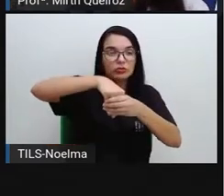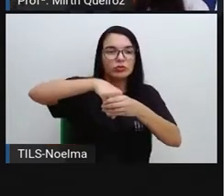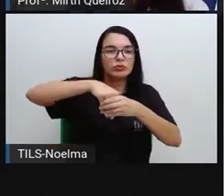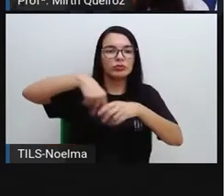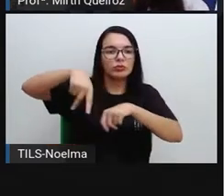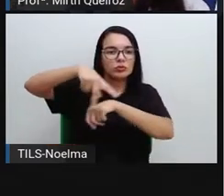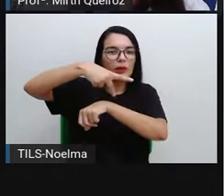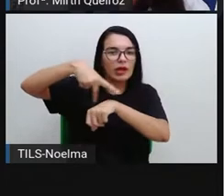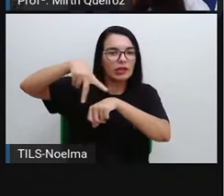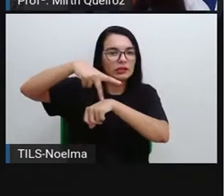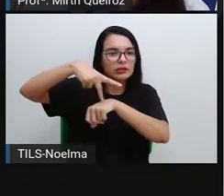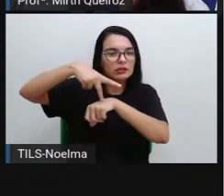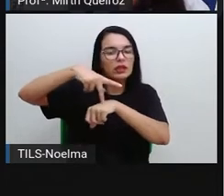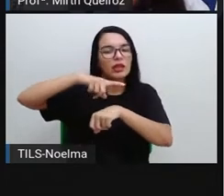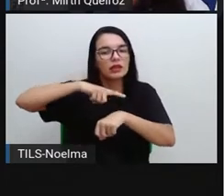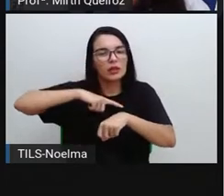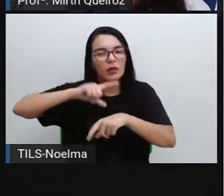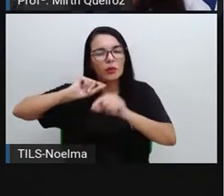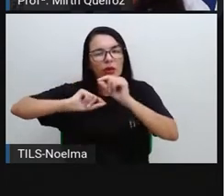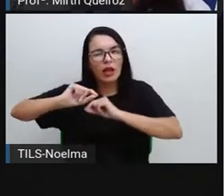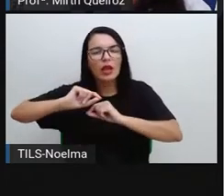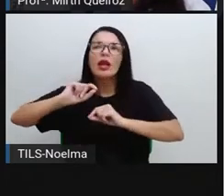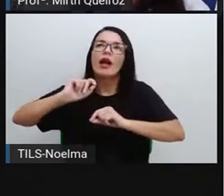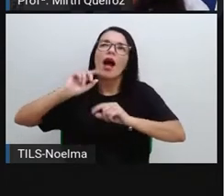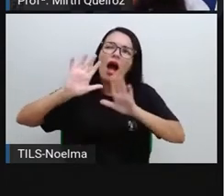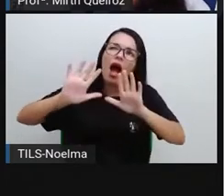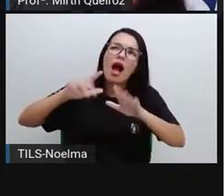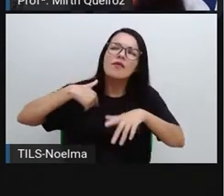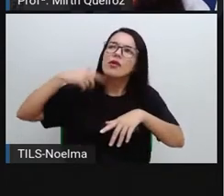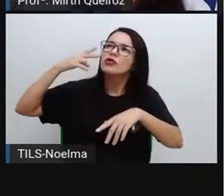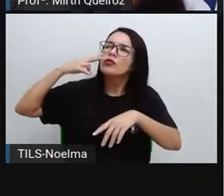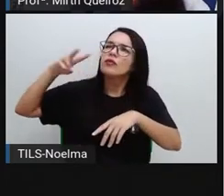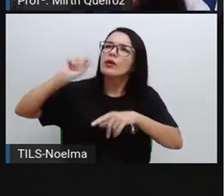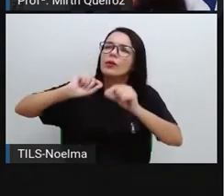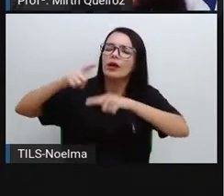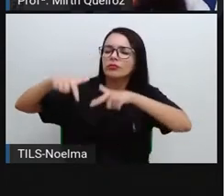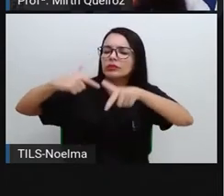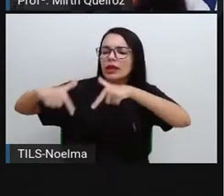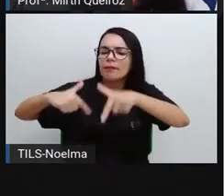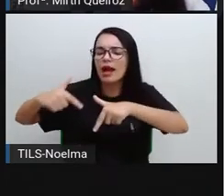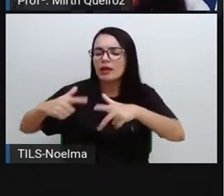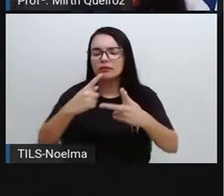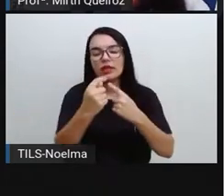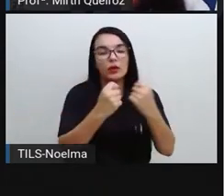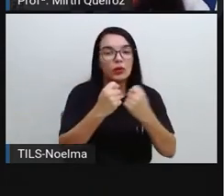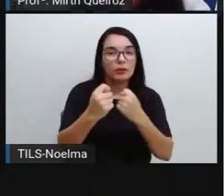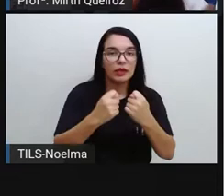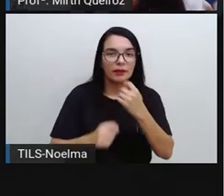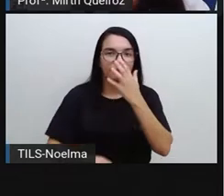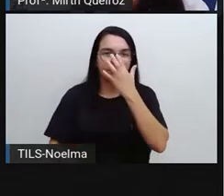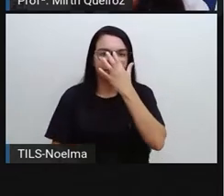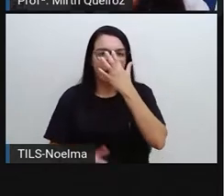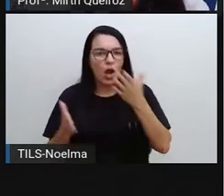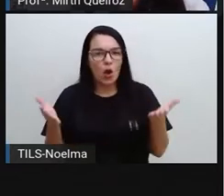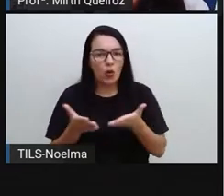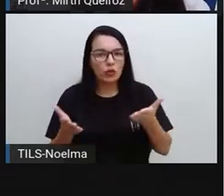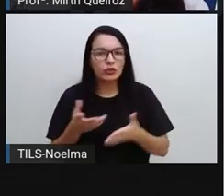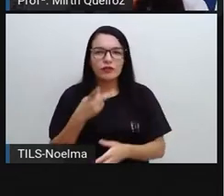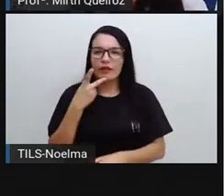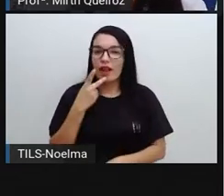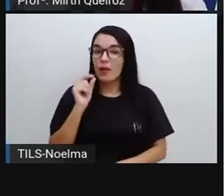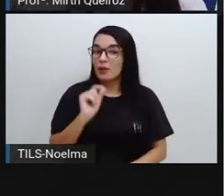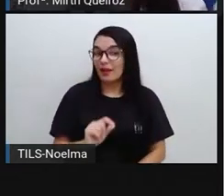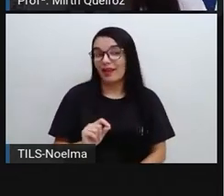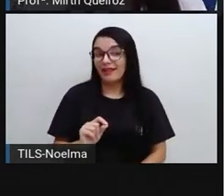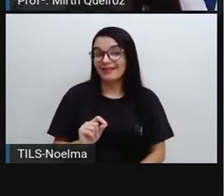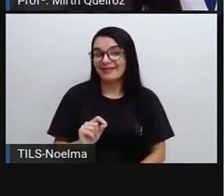a partir do desenvolvimento das atividades que têm a ver aí com a economia. E hoje nós vamos